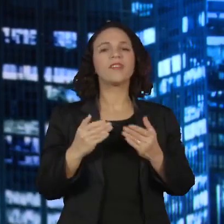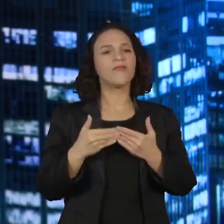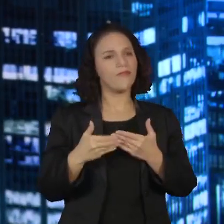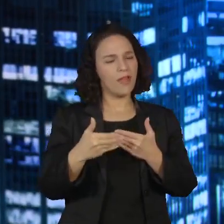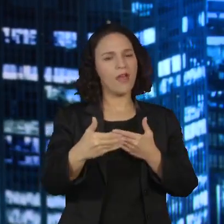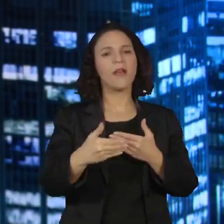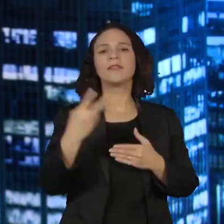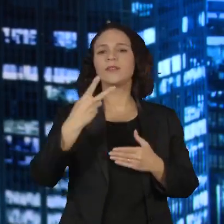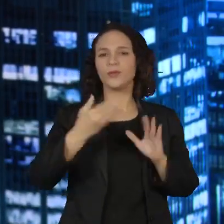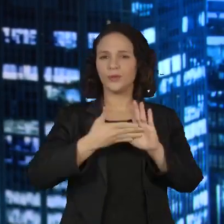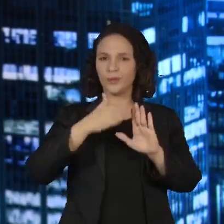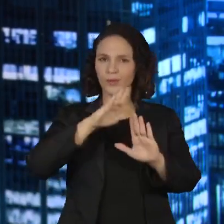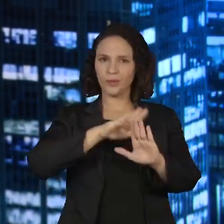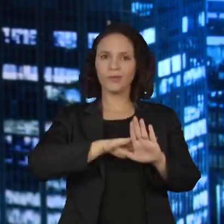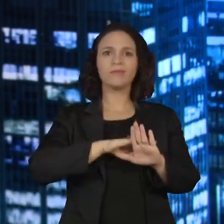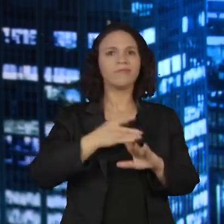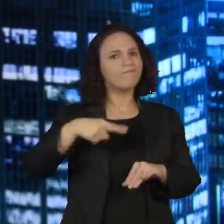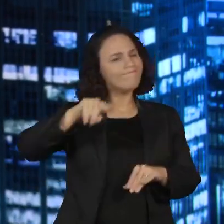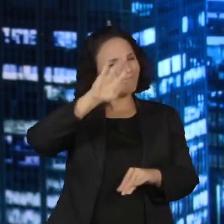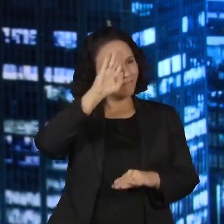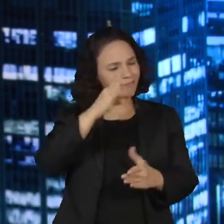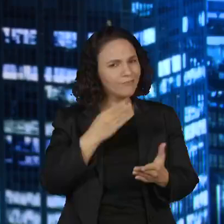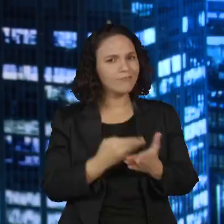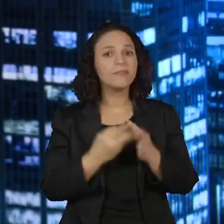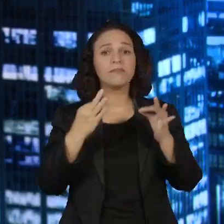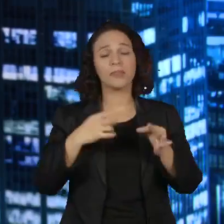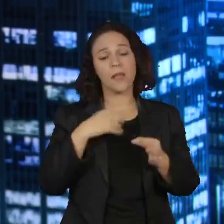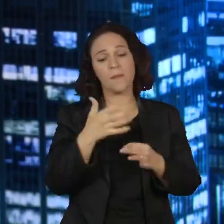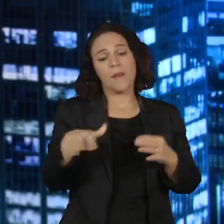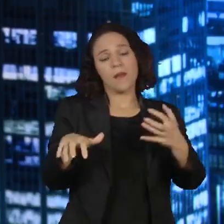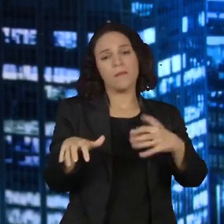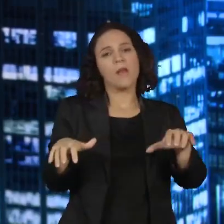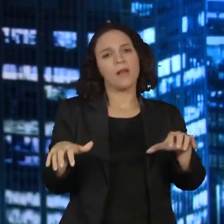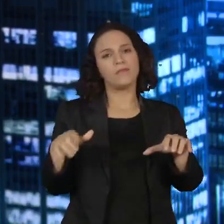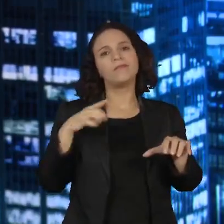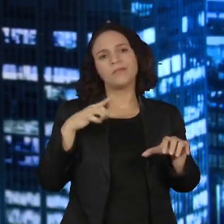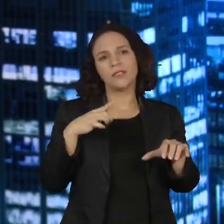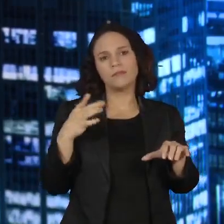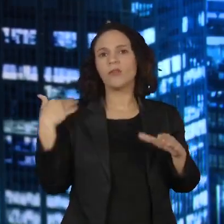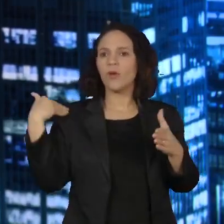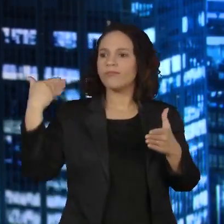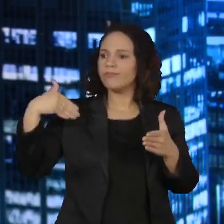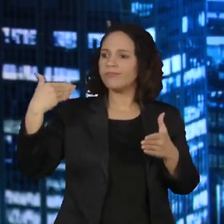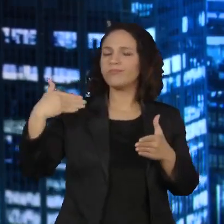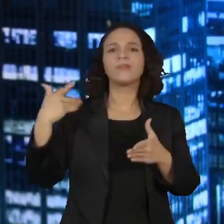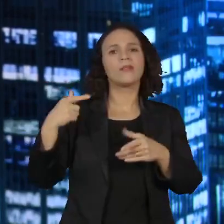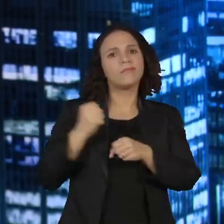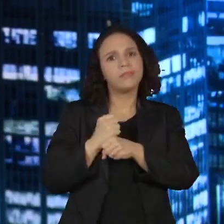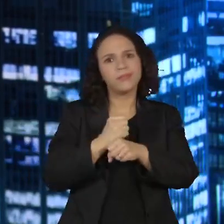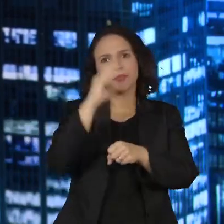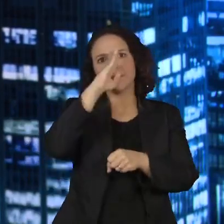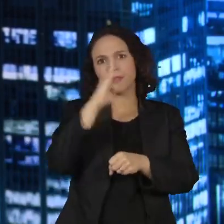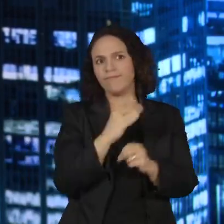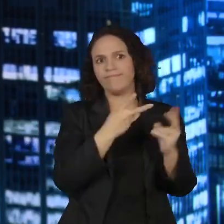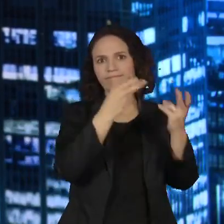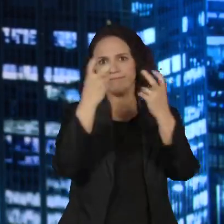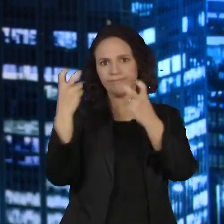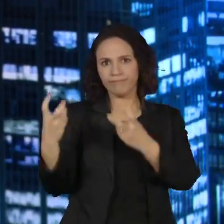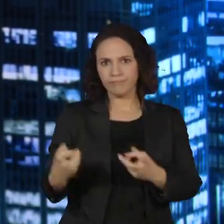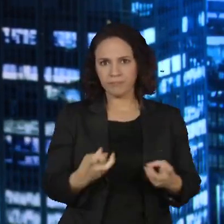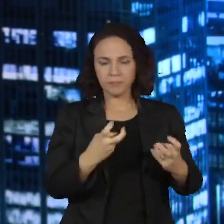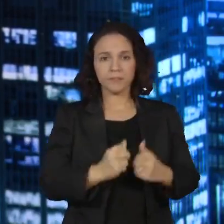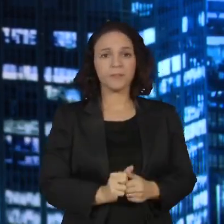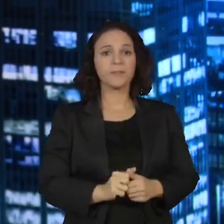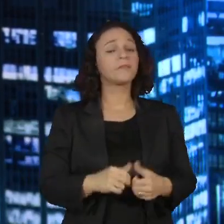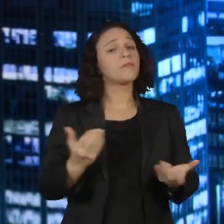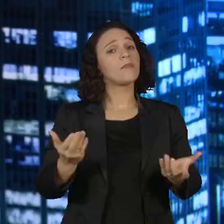turno, a gente acredita que é uma eleição polarizada, como tem se desenhado nos últimos anos no Brasil, e numa